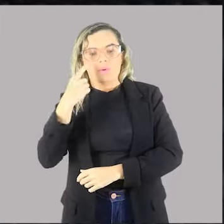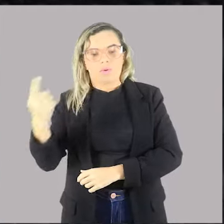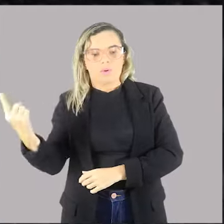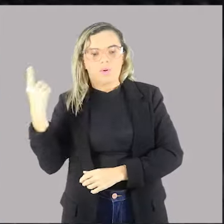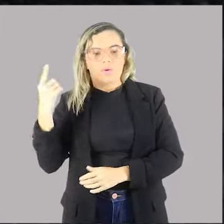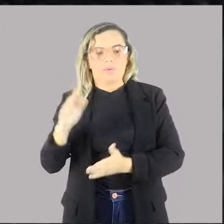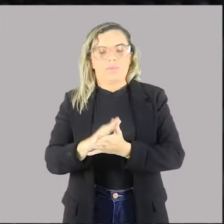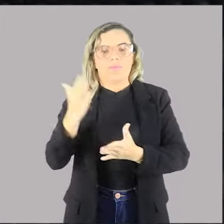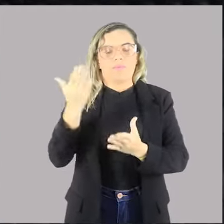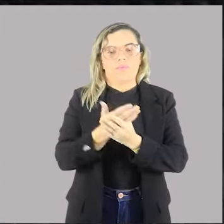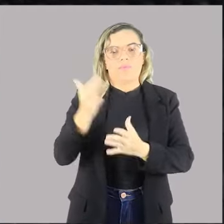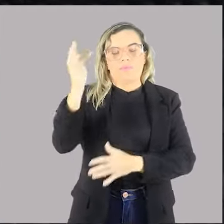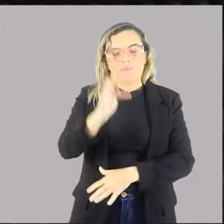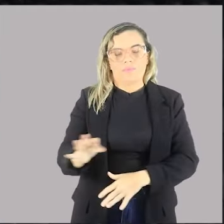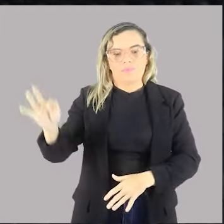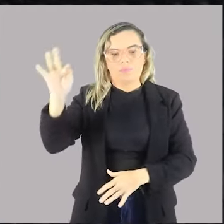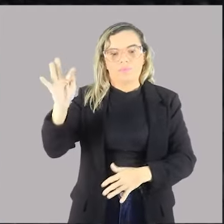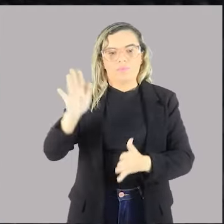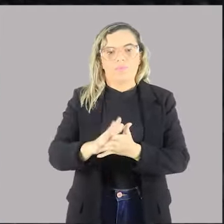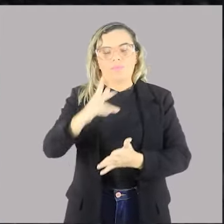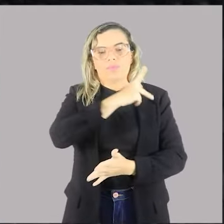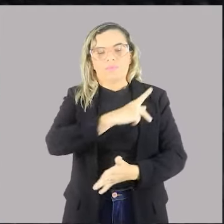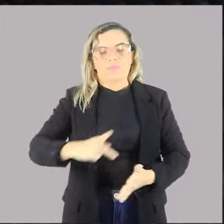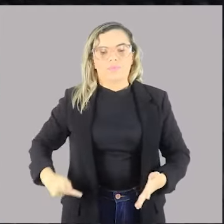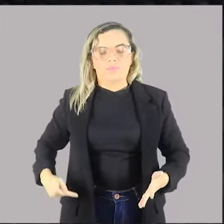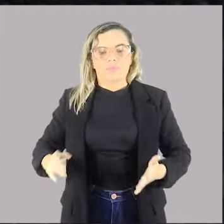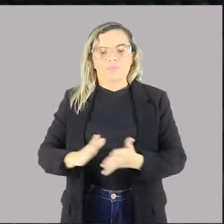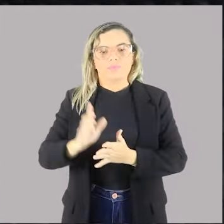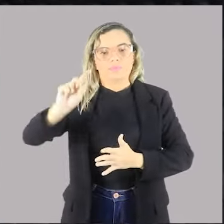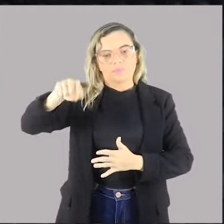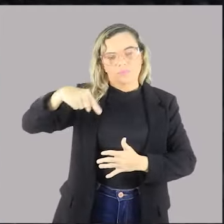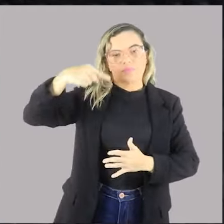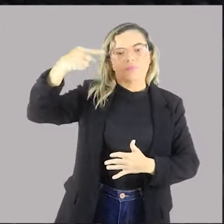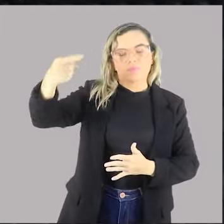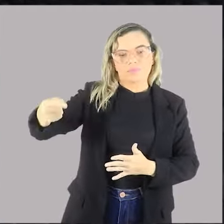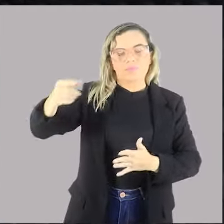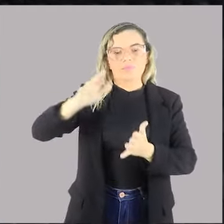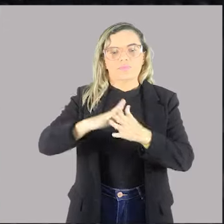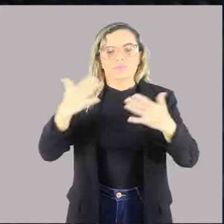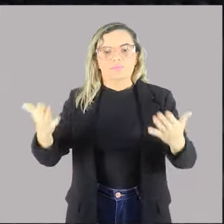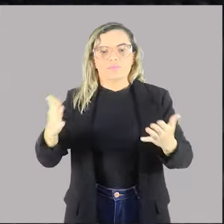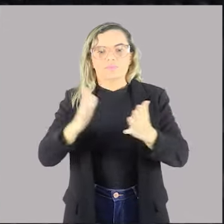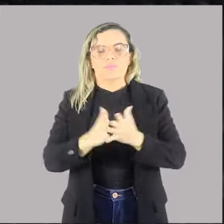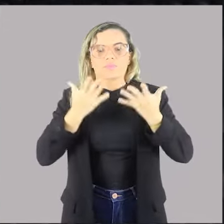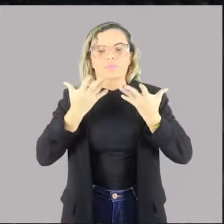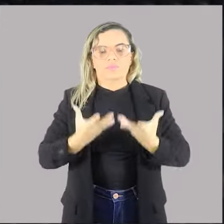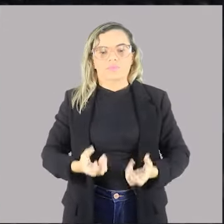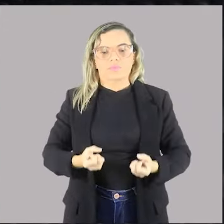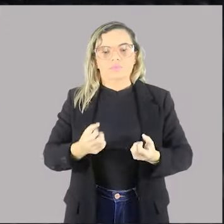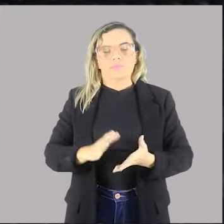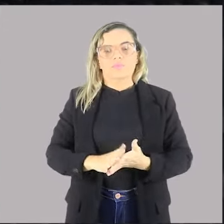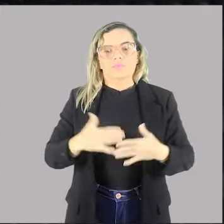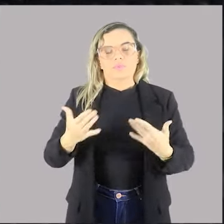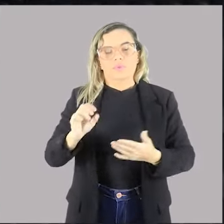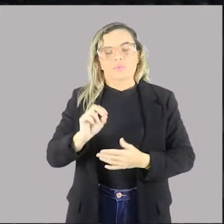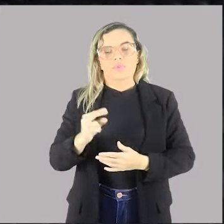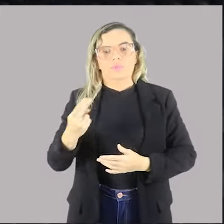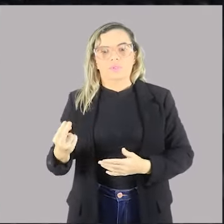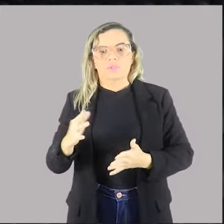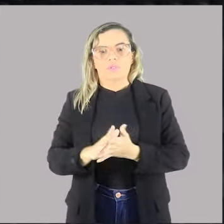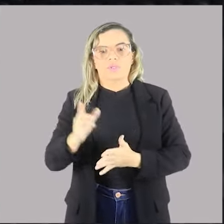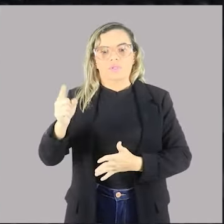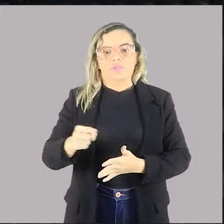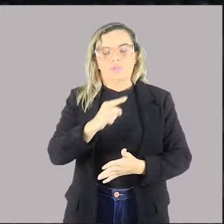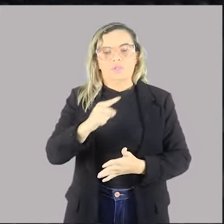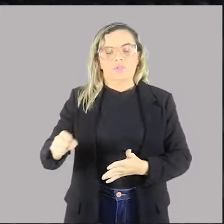federal, o sanção ou veto presidencial, posteriormente, o aceite ou não desses vetos